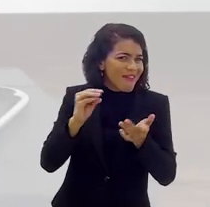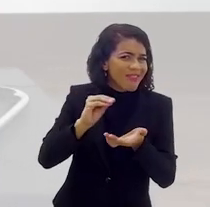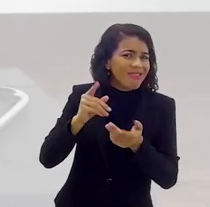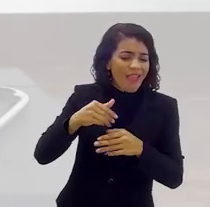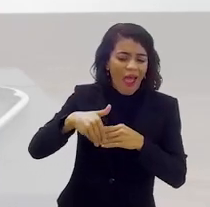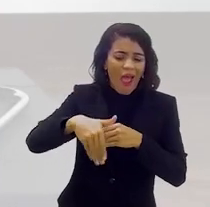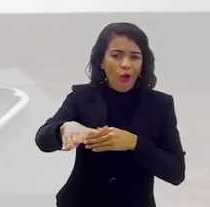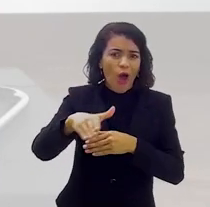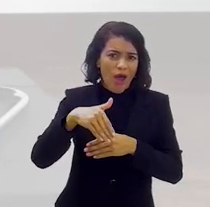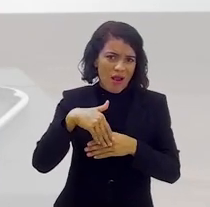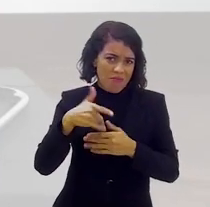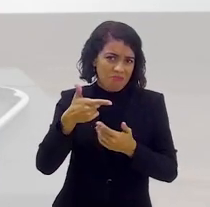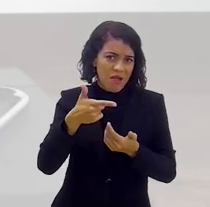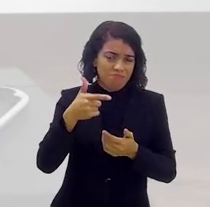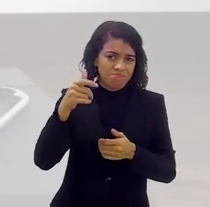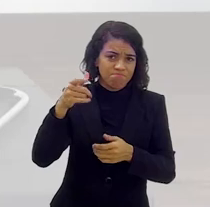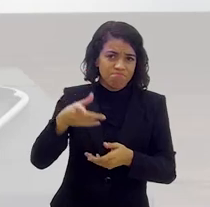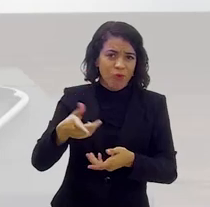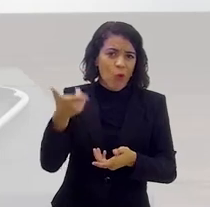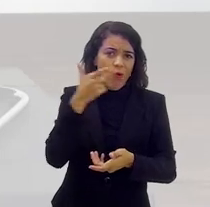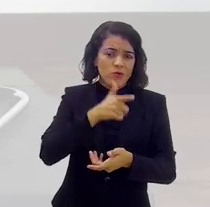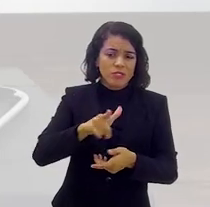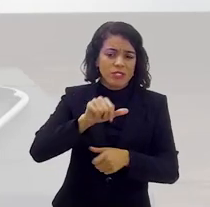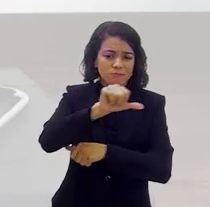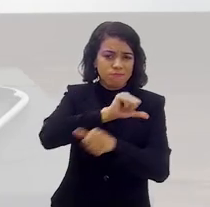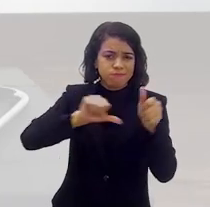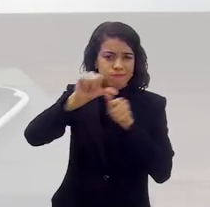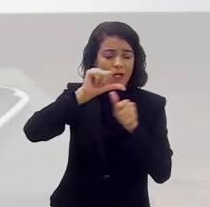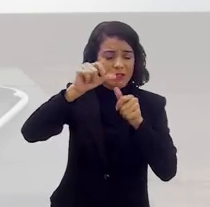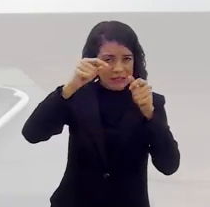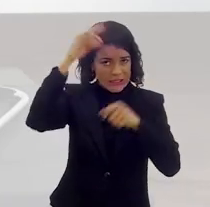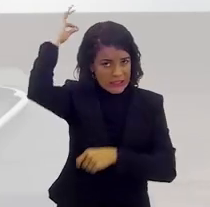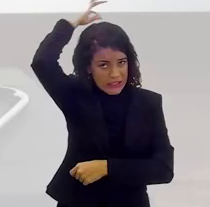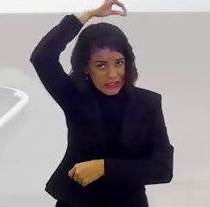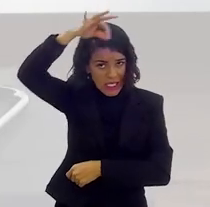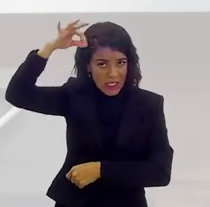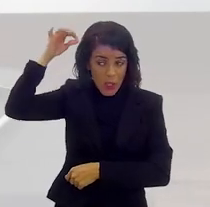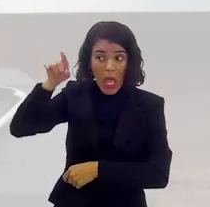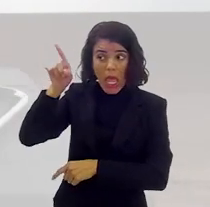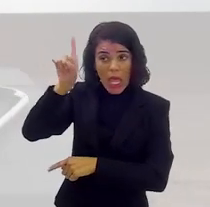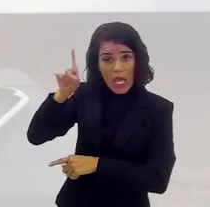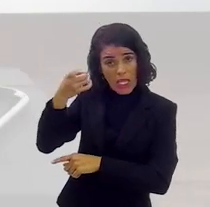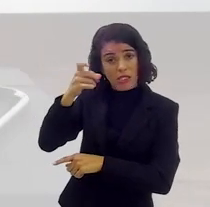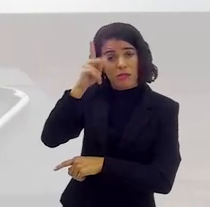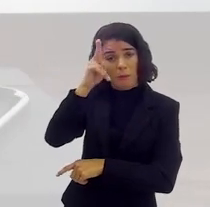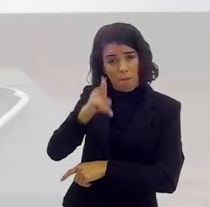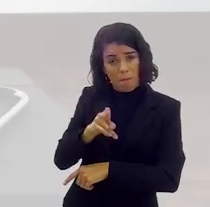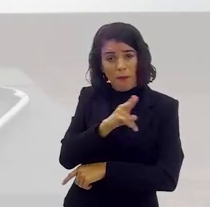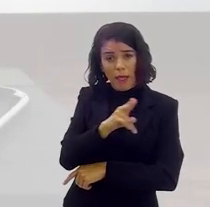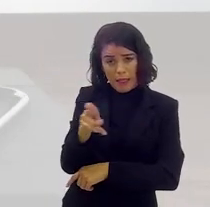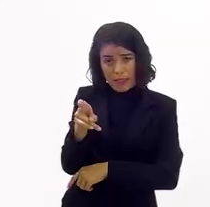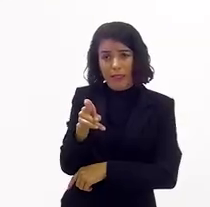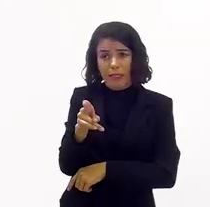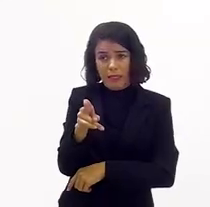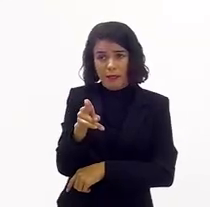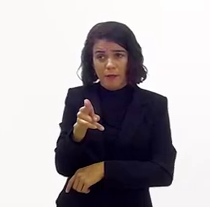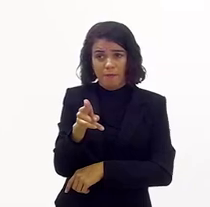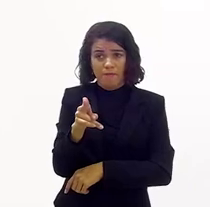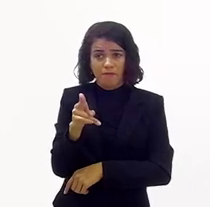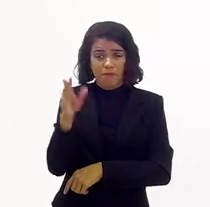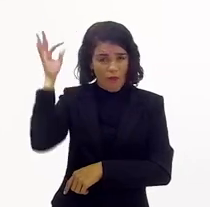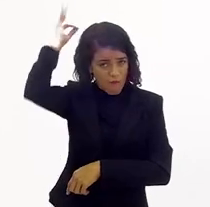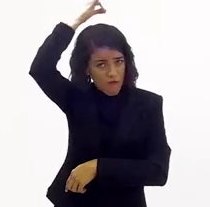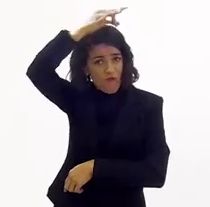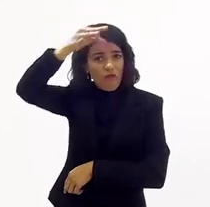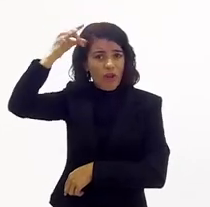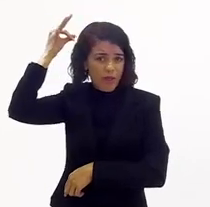canonizado? Não sei. Acho que na época não. era um padre, para quem não sabe. O